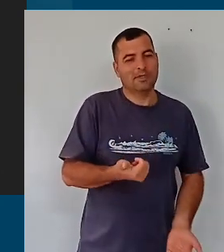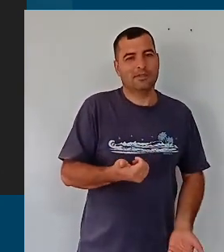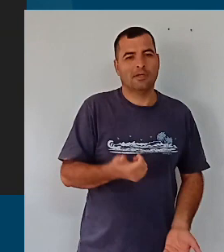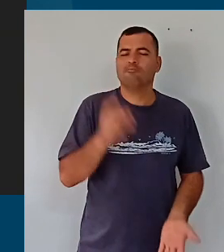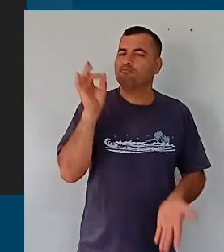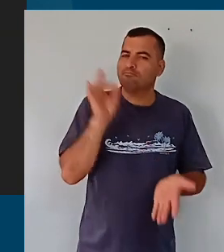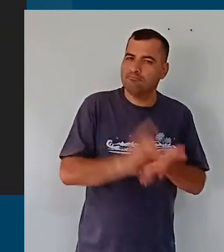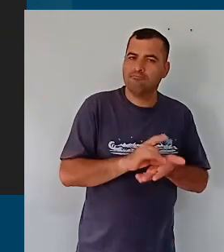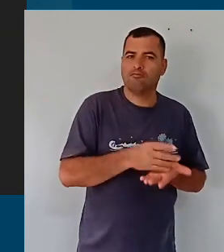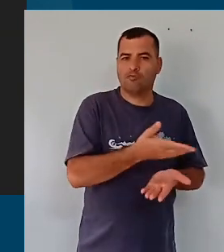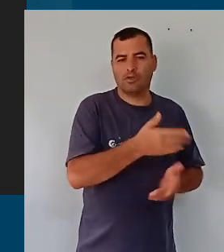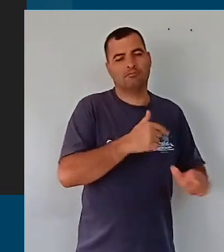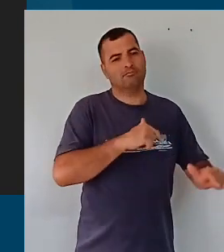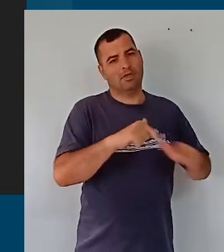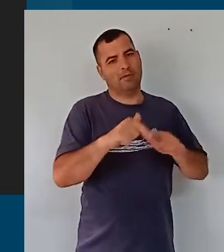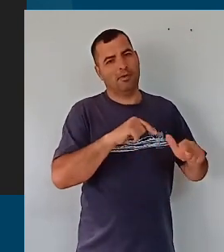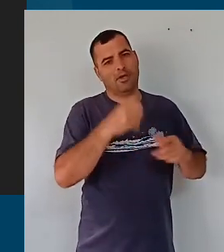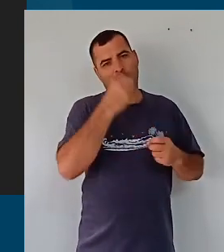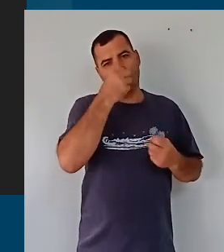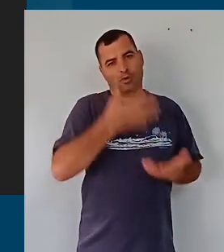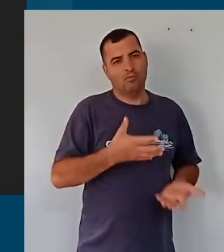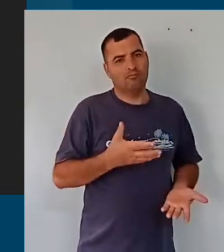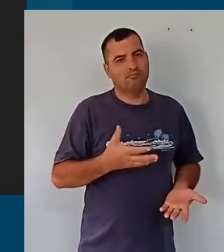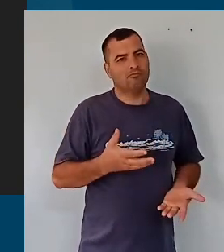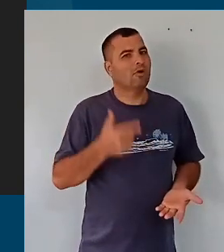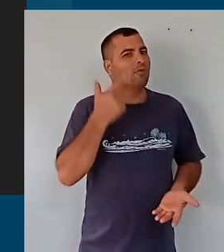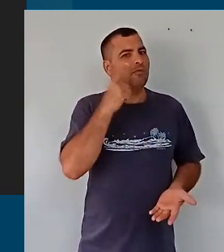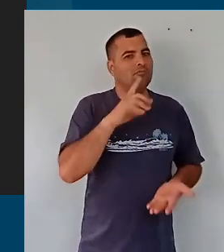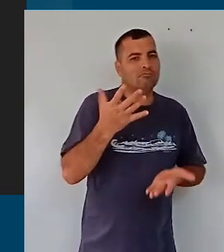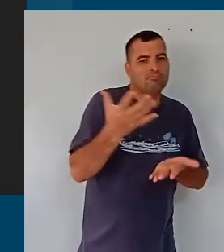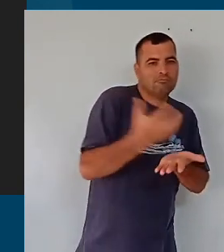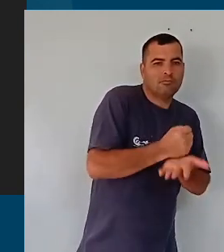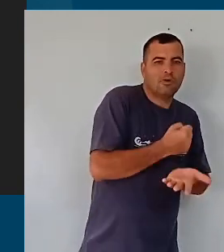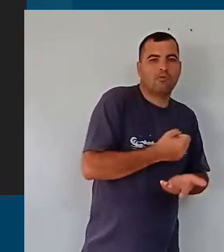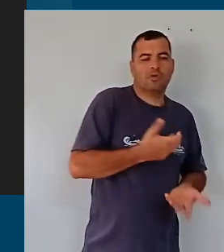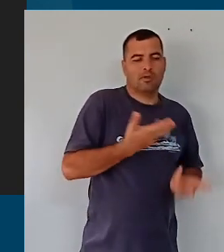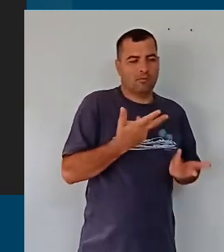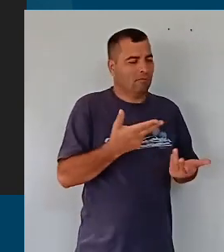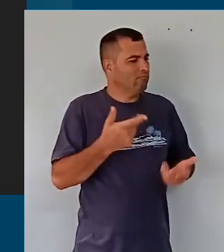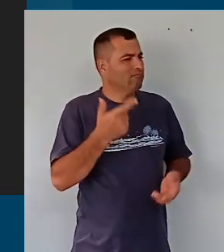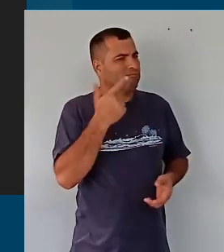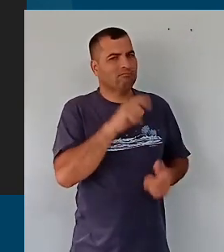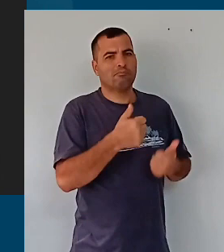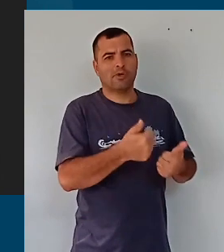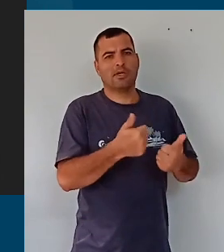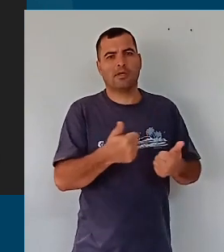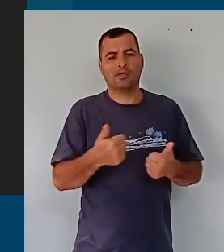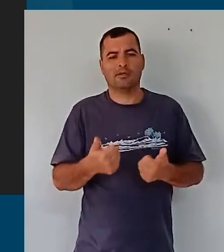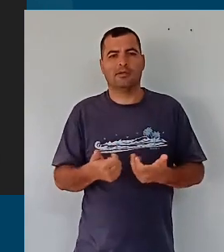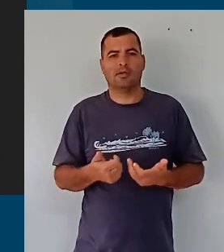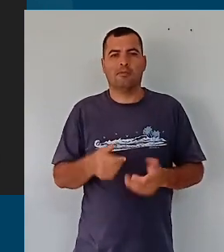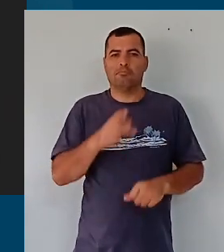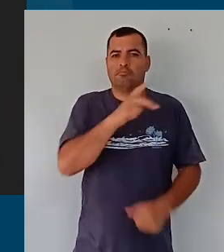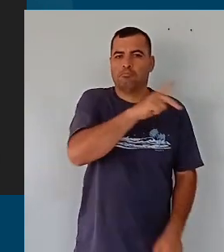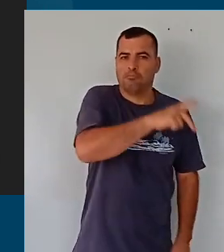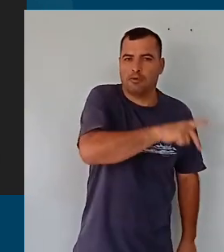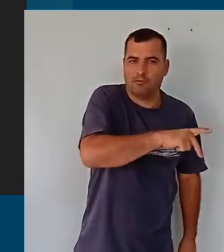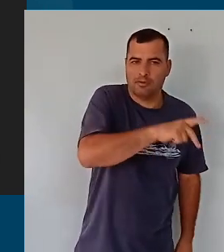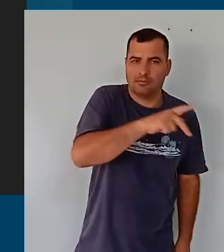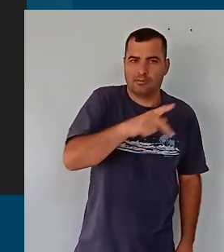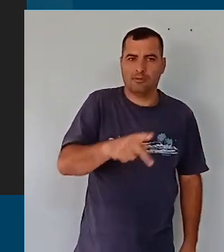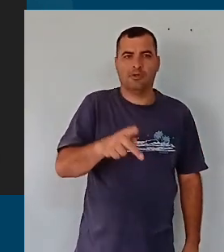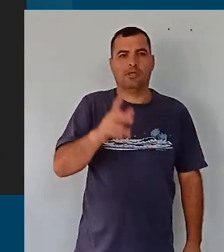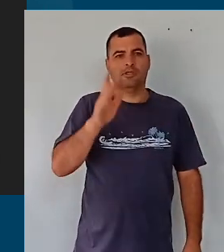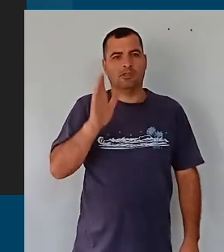que foi determinante para a gente colher os bons resultados que estamos colhendo. todos os professores,